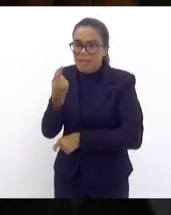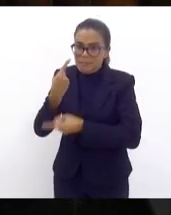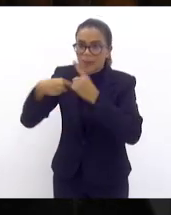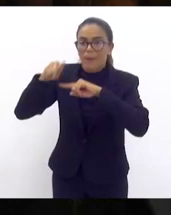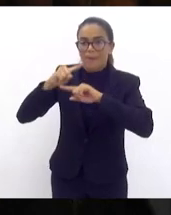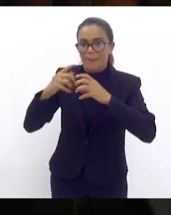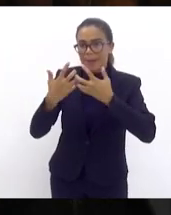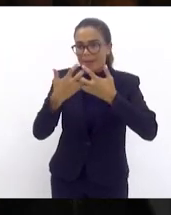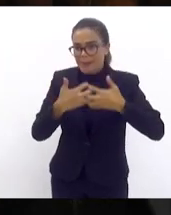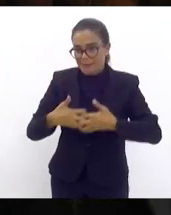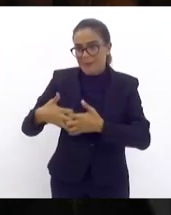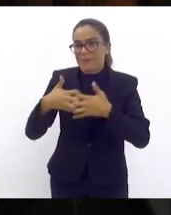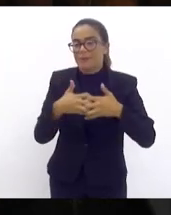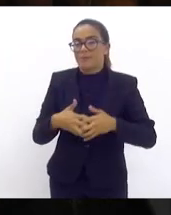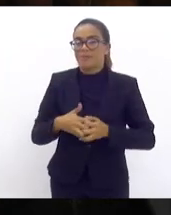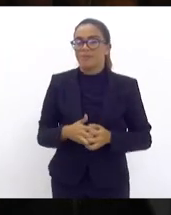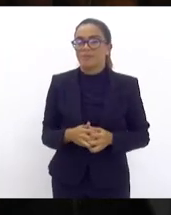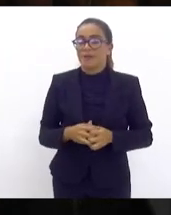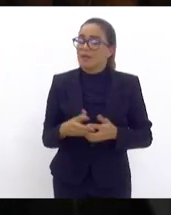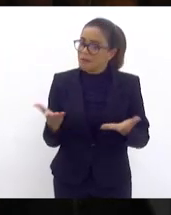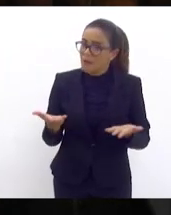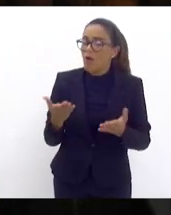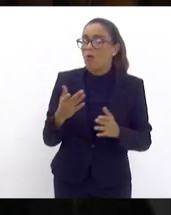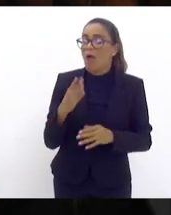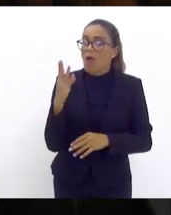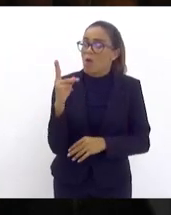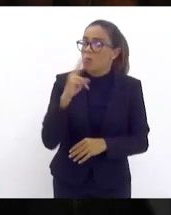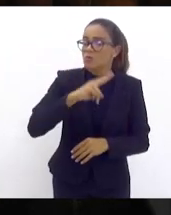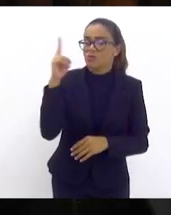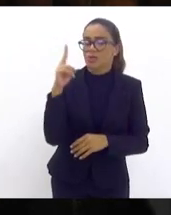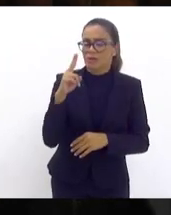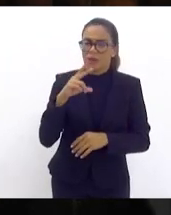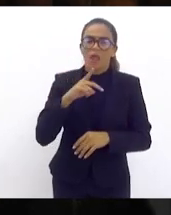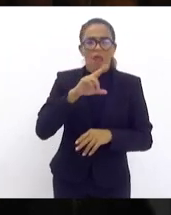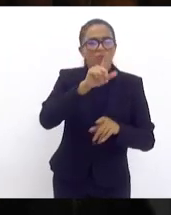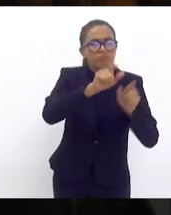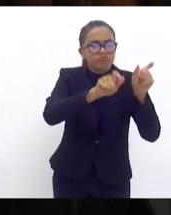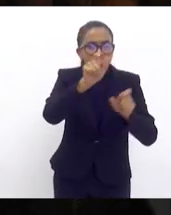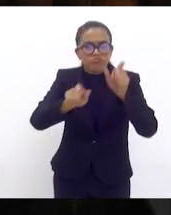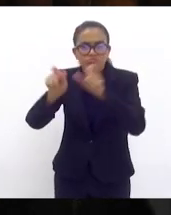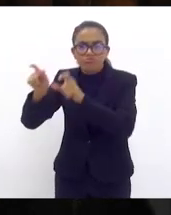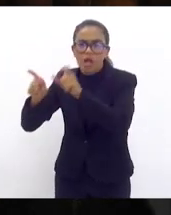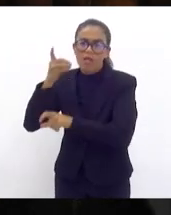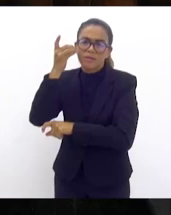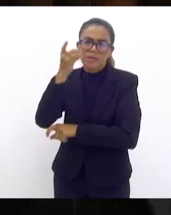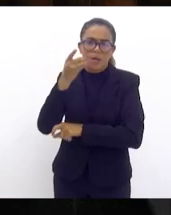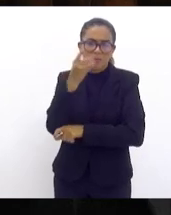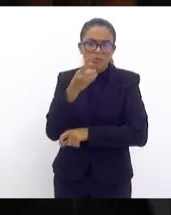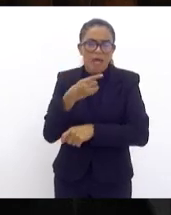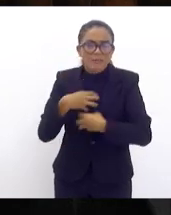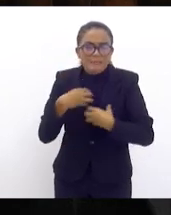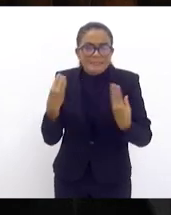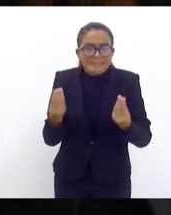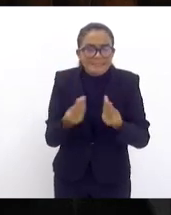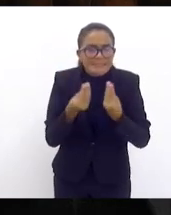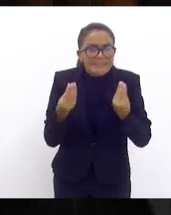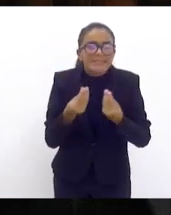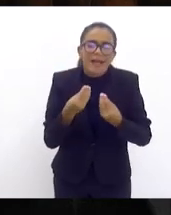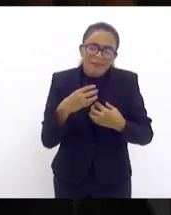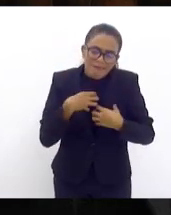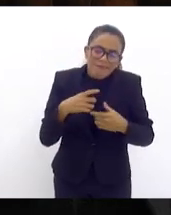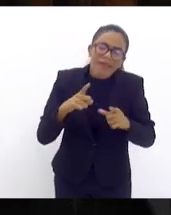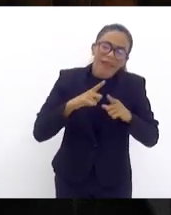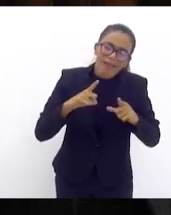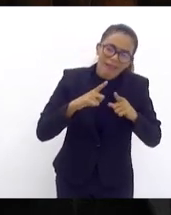regime de urgência e ter aqui deputados que são sensíveis a essa causa são sensíveis a essa bandeira eu tenho